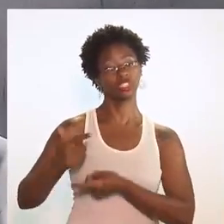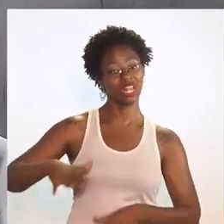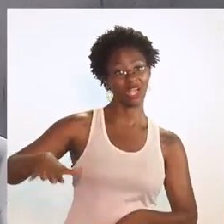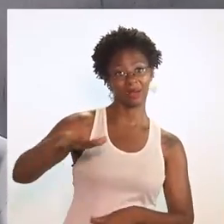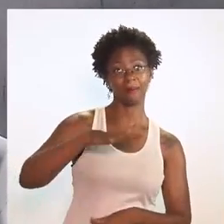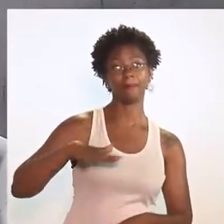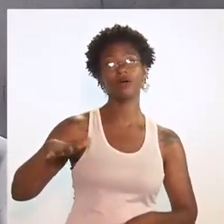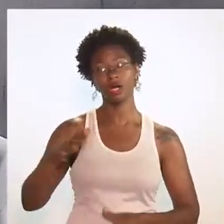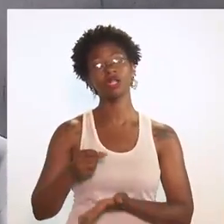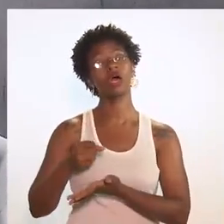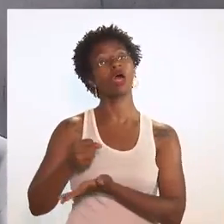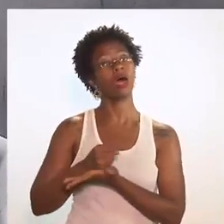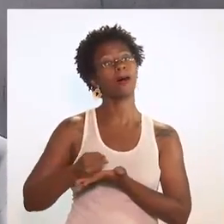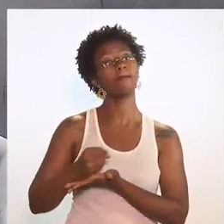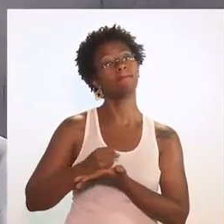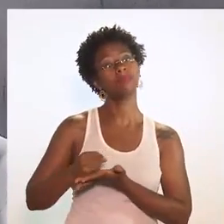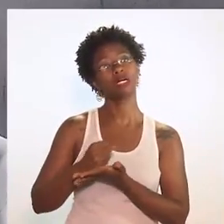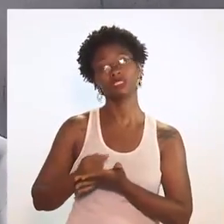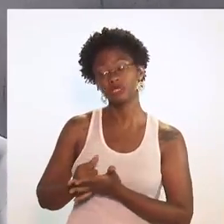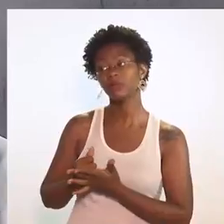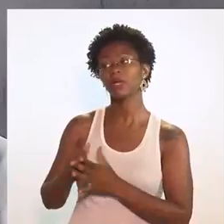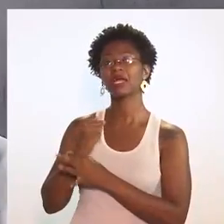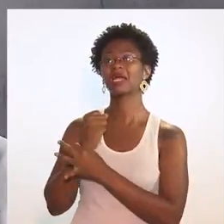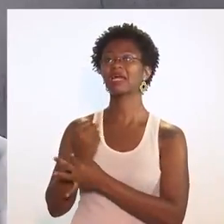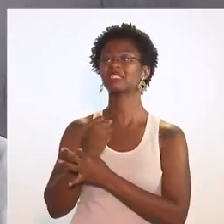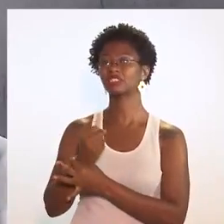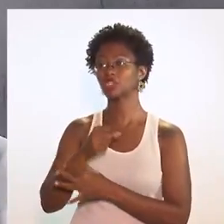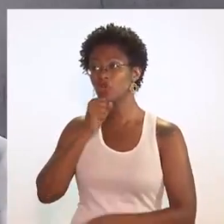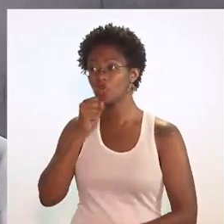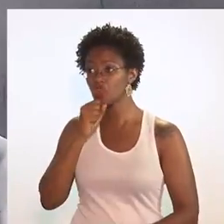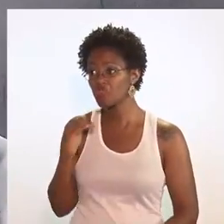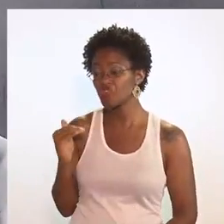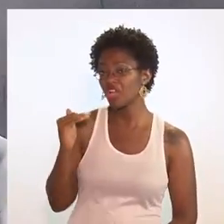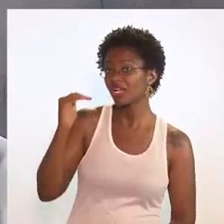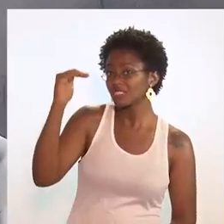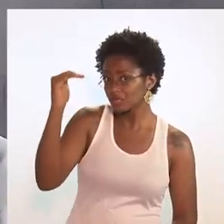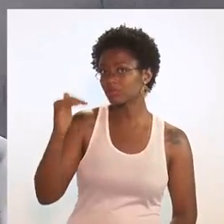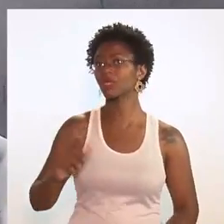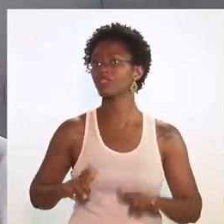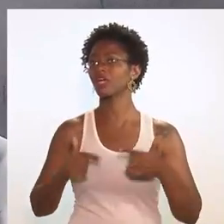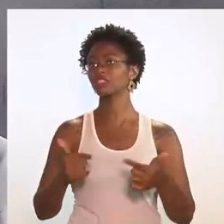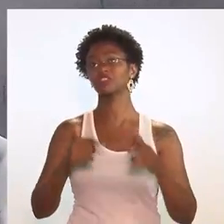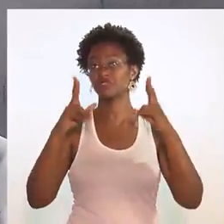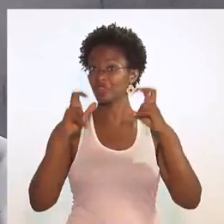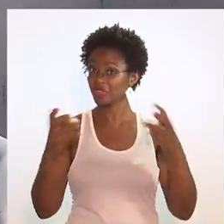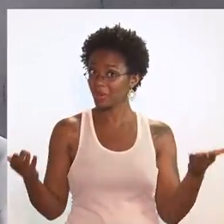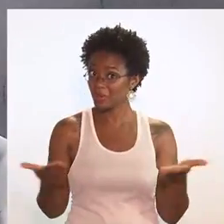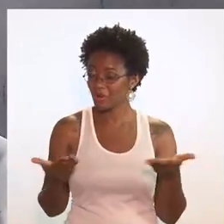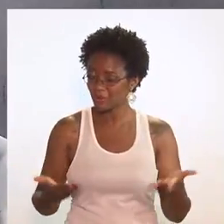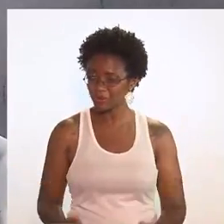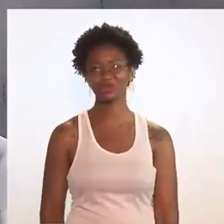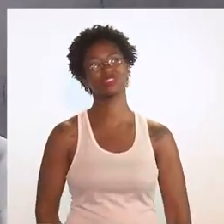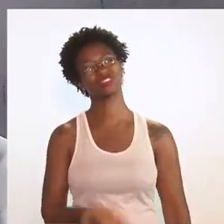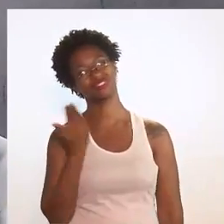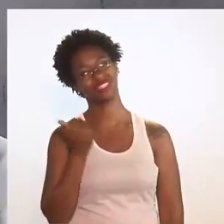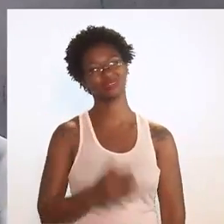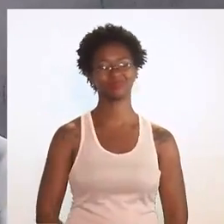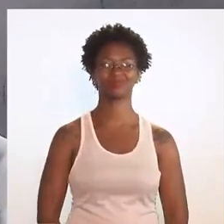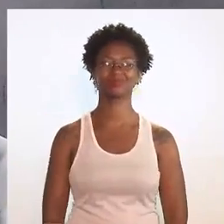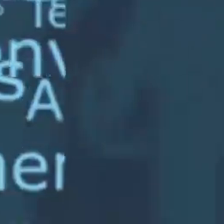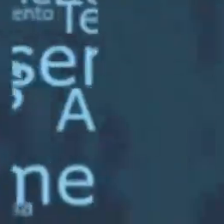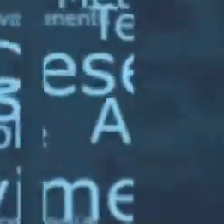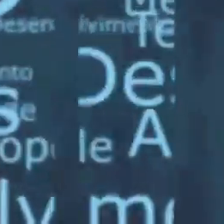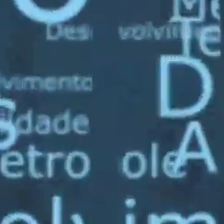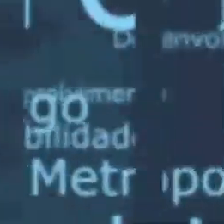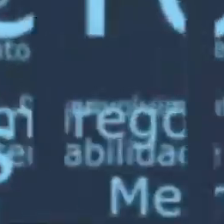renda. O mercado de trabalho é um dos grandes pilares para garantir o envelhecimento ativo e é tema do Rio em Foco que começa agora. Vem com a